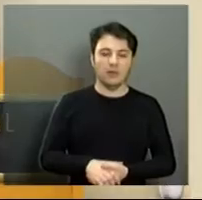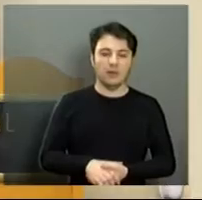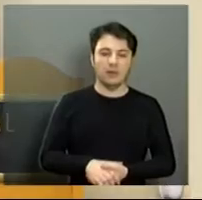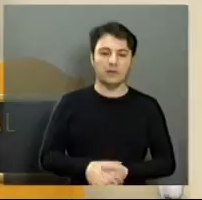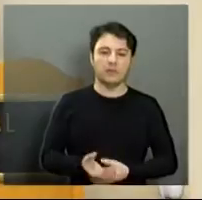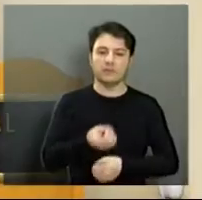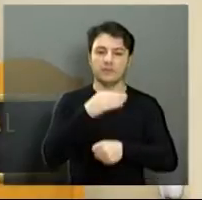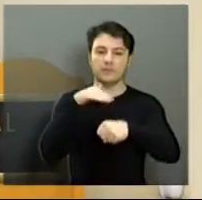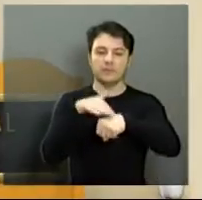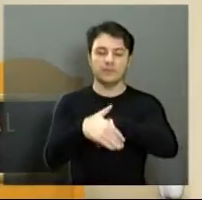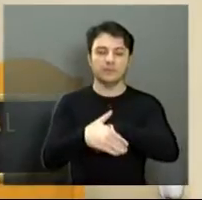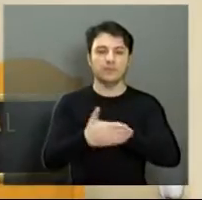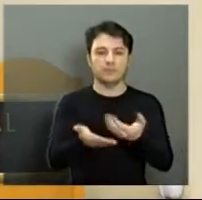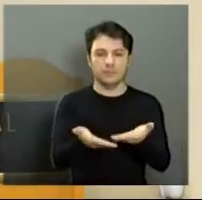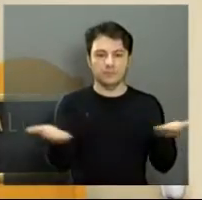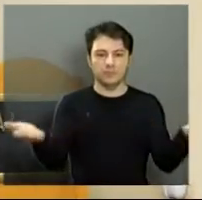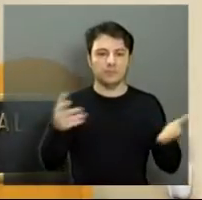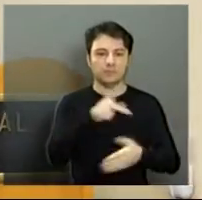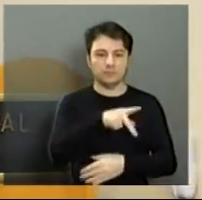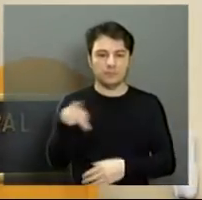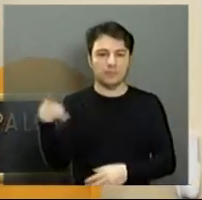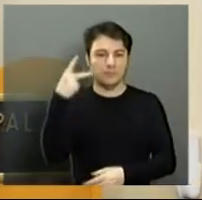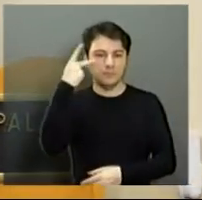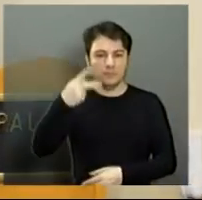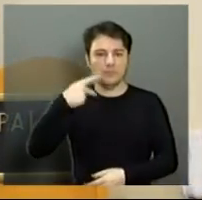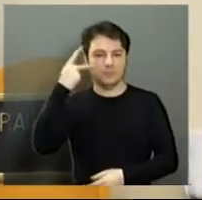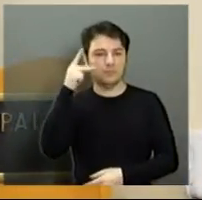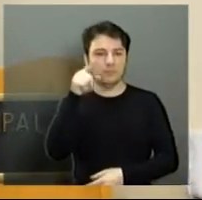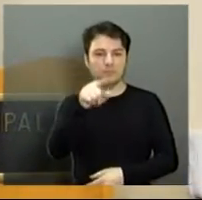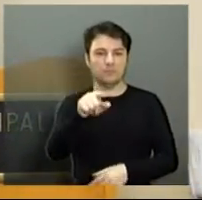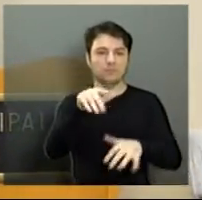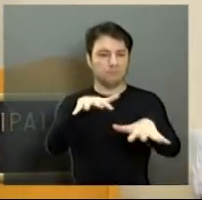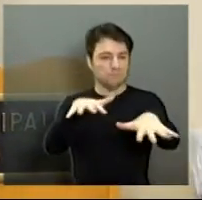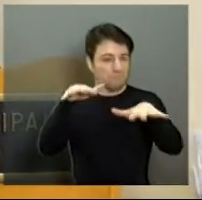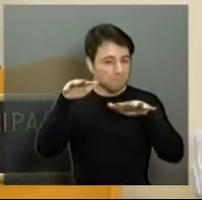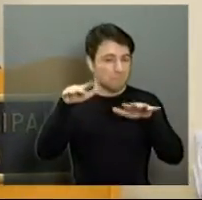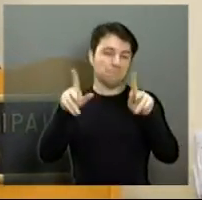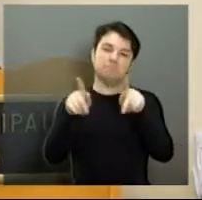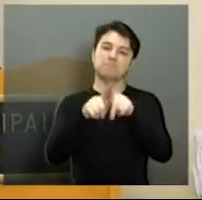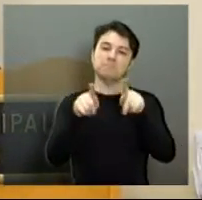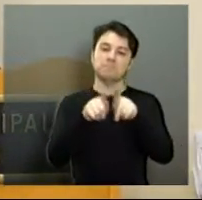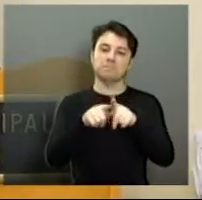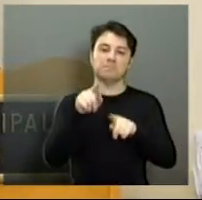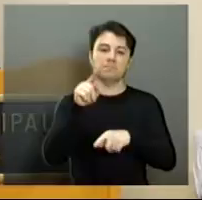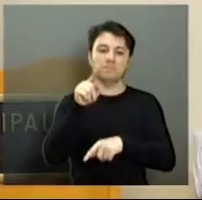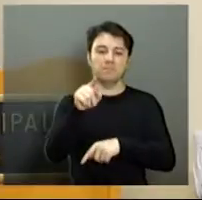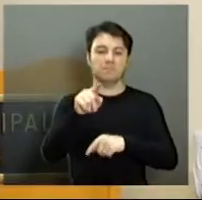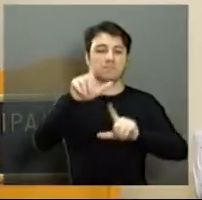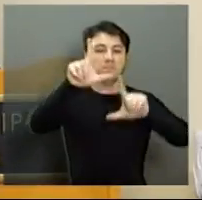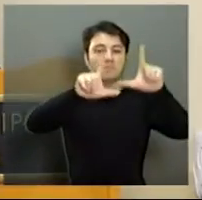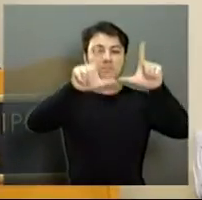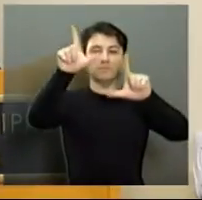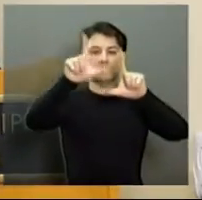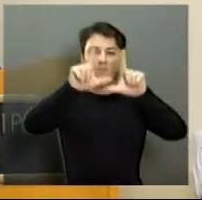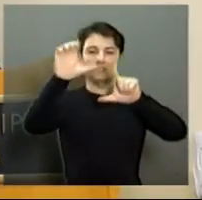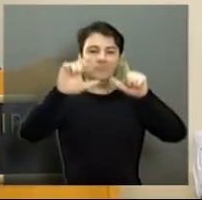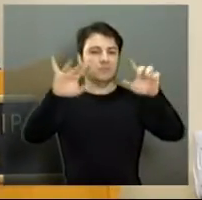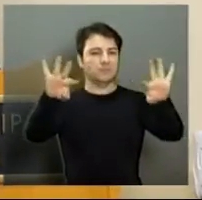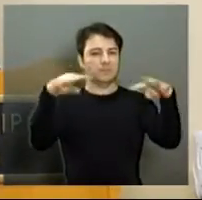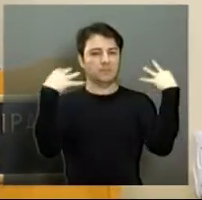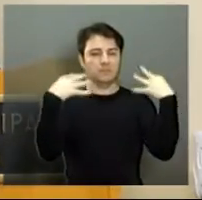Boa noite, presidente, nobres vereadores, todos que nos acompanham aqui no plenário ou que nos assistem pela transmissão.